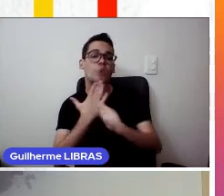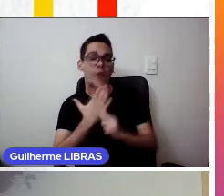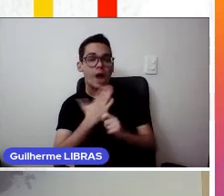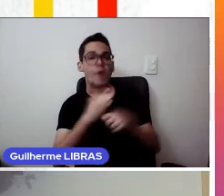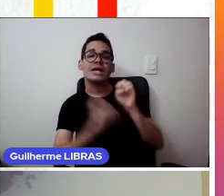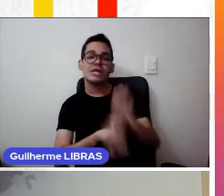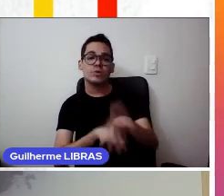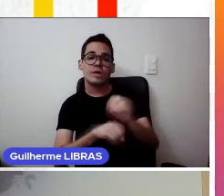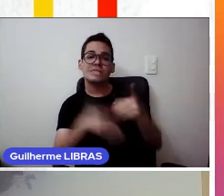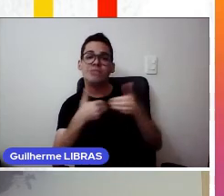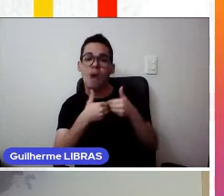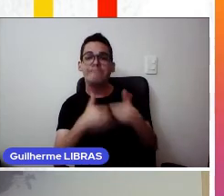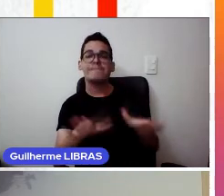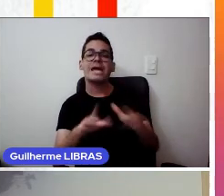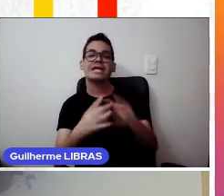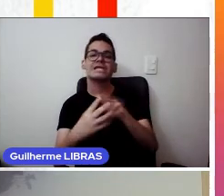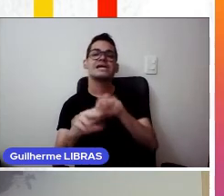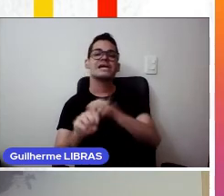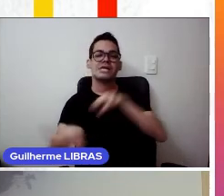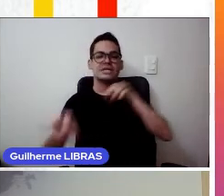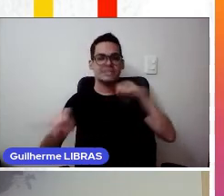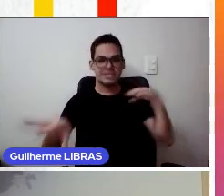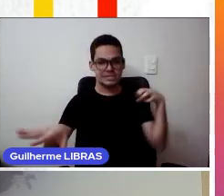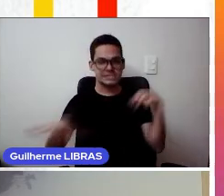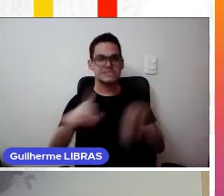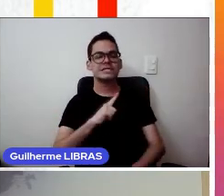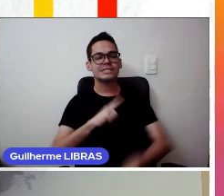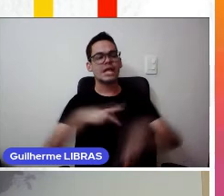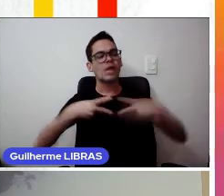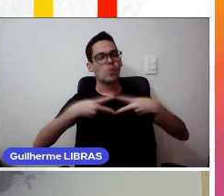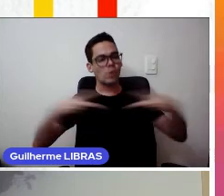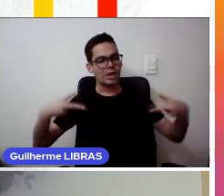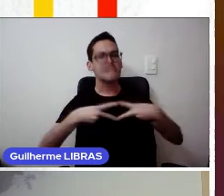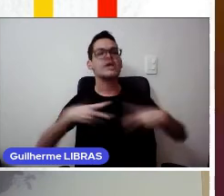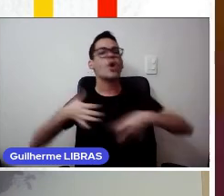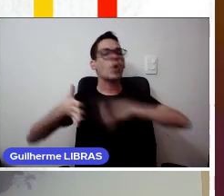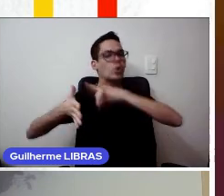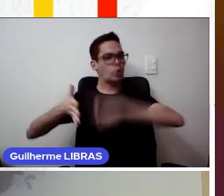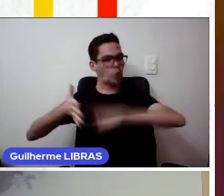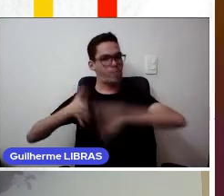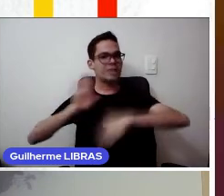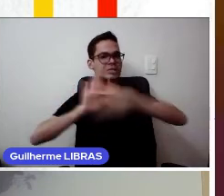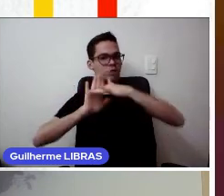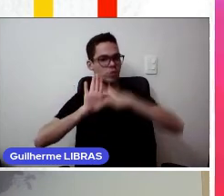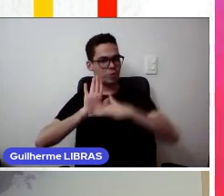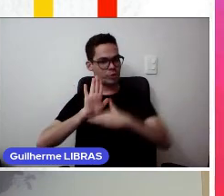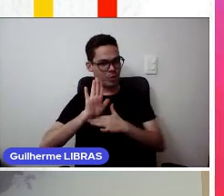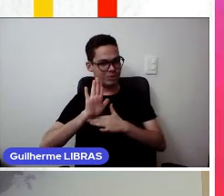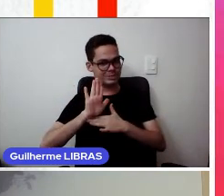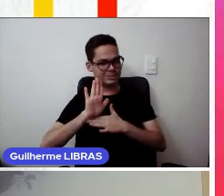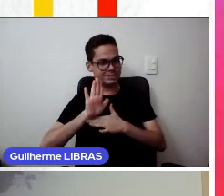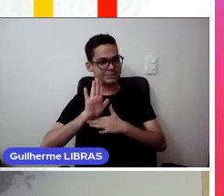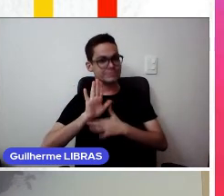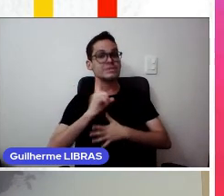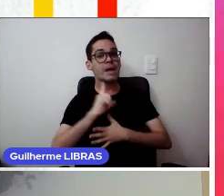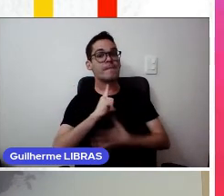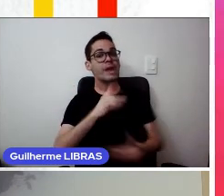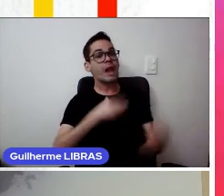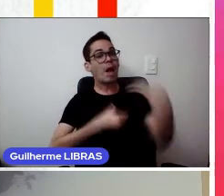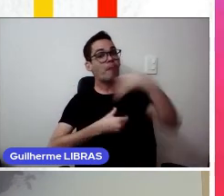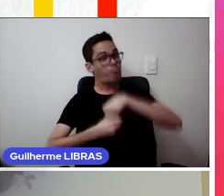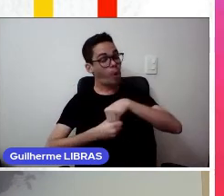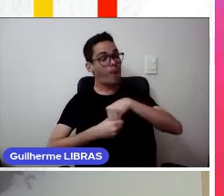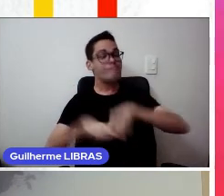à Distância, cujo link também está no nosso documento sobre os protocolos. Para inserir materiais de